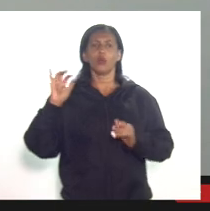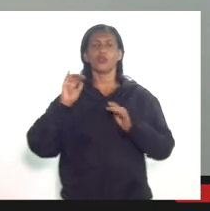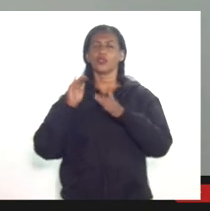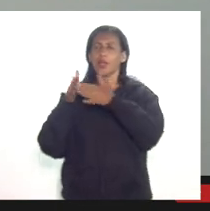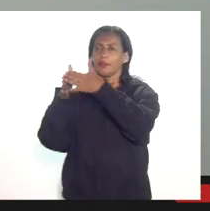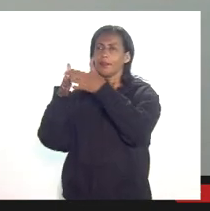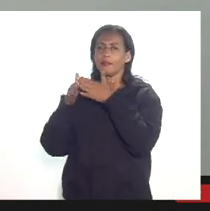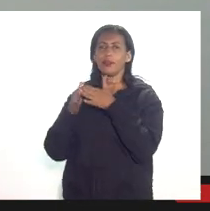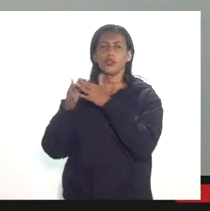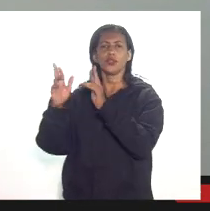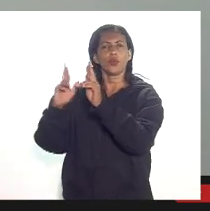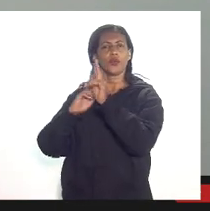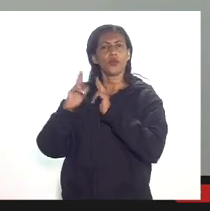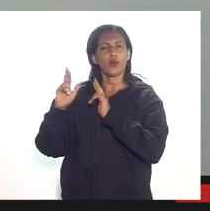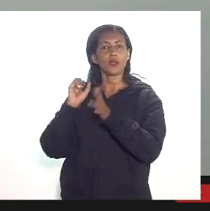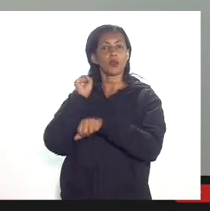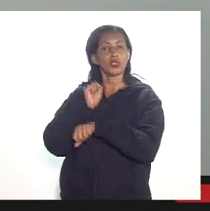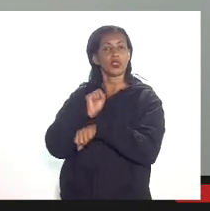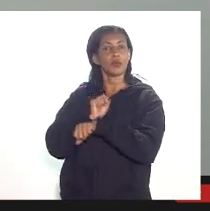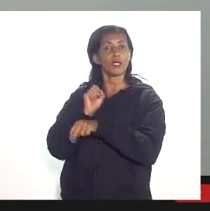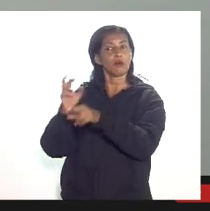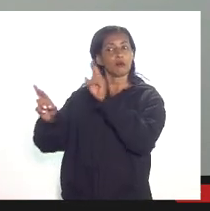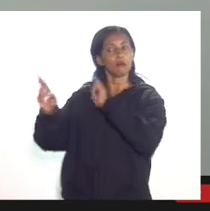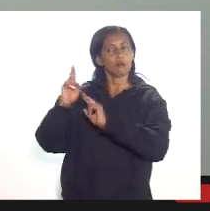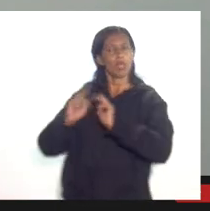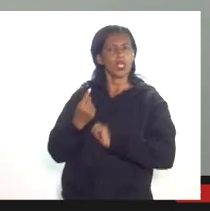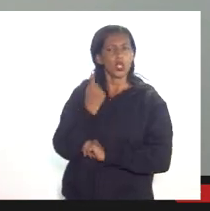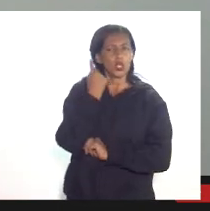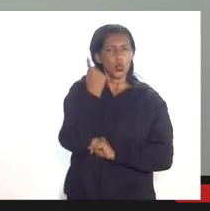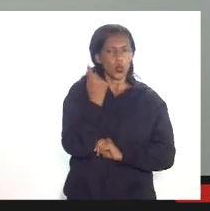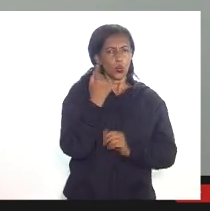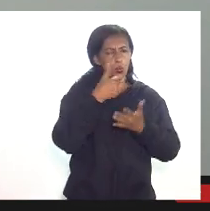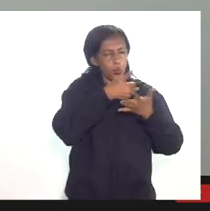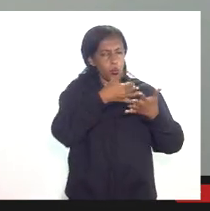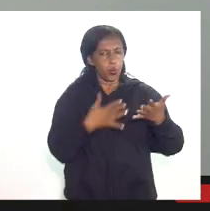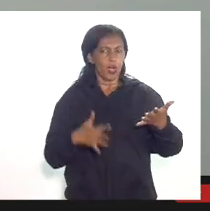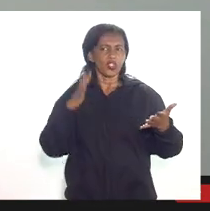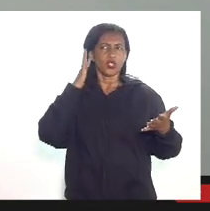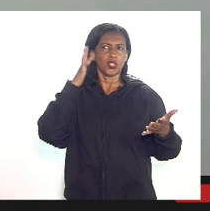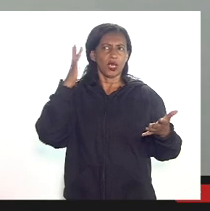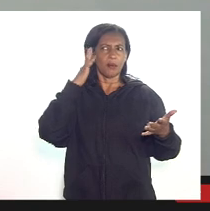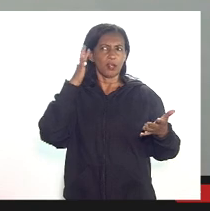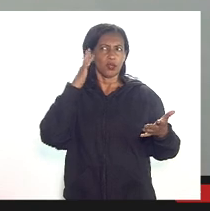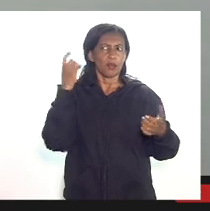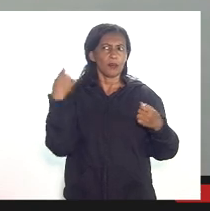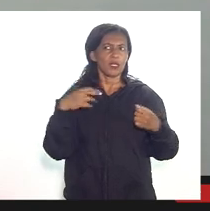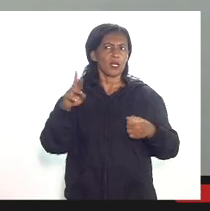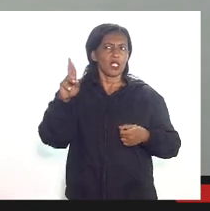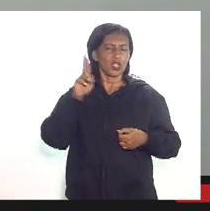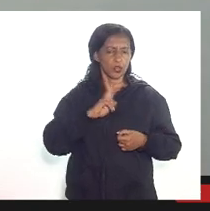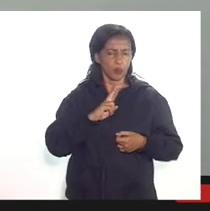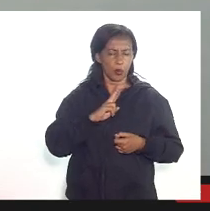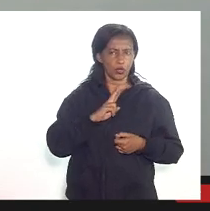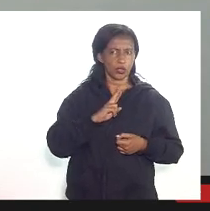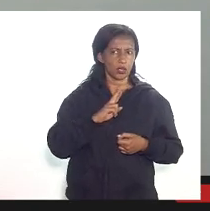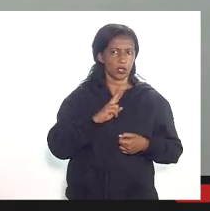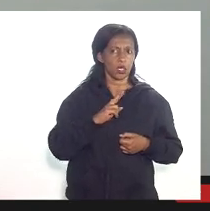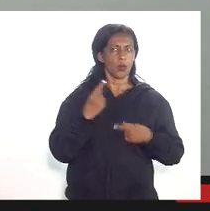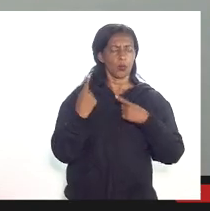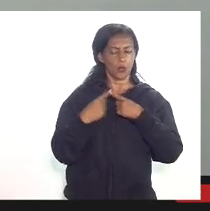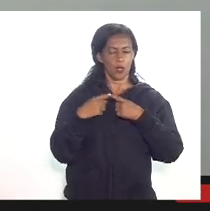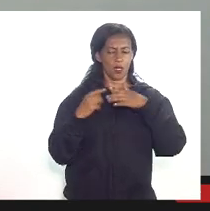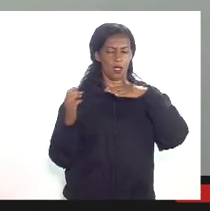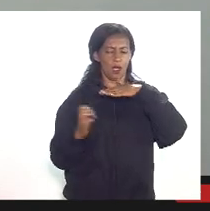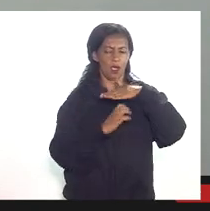e um deles trata dessas metodologias e a gente imaginou vislumbrou e havia sim situações onde as empresas